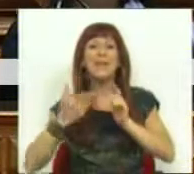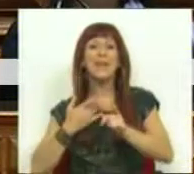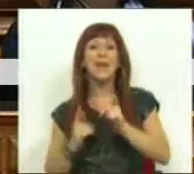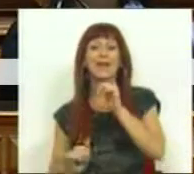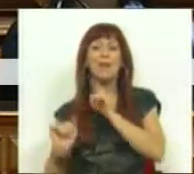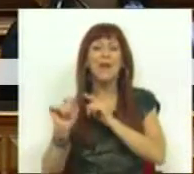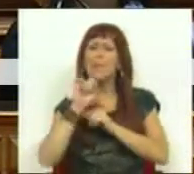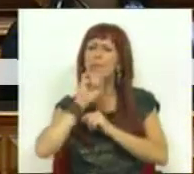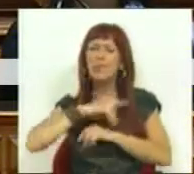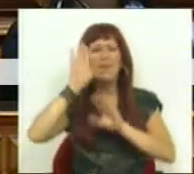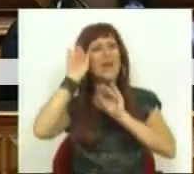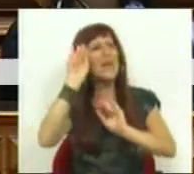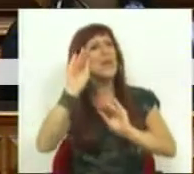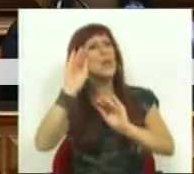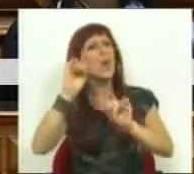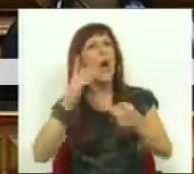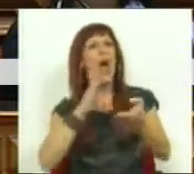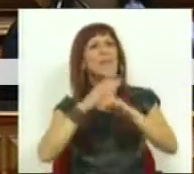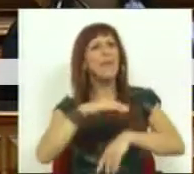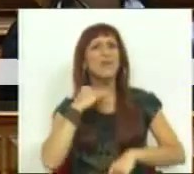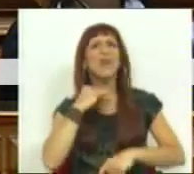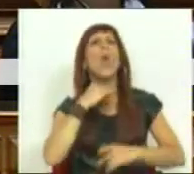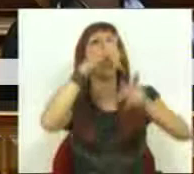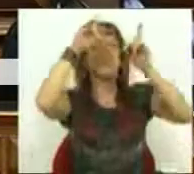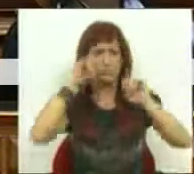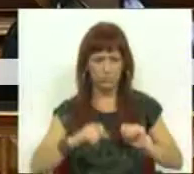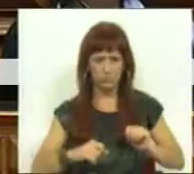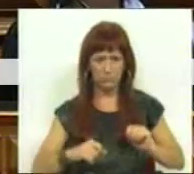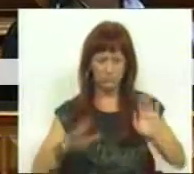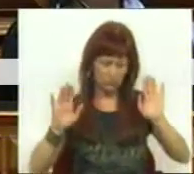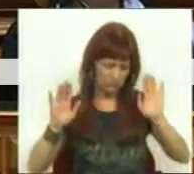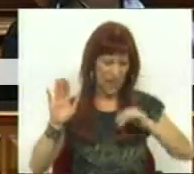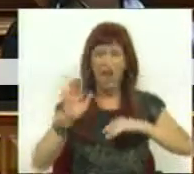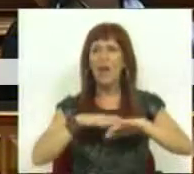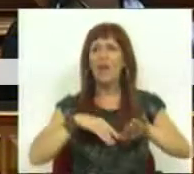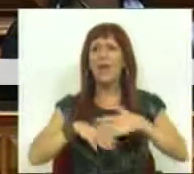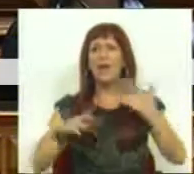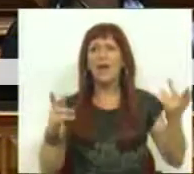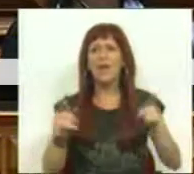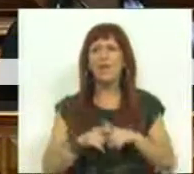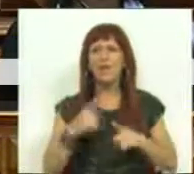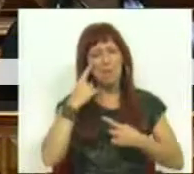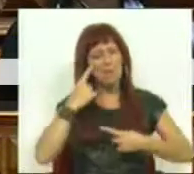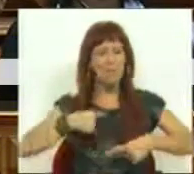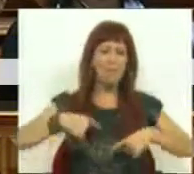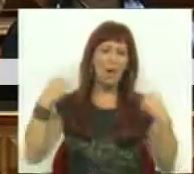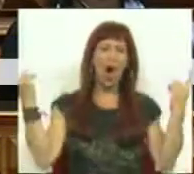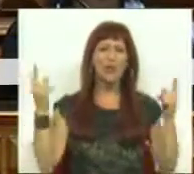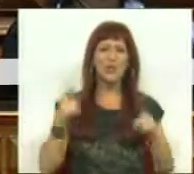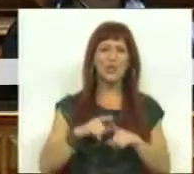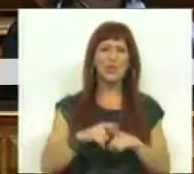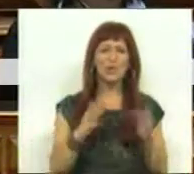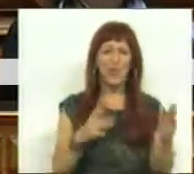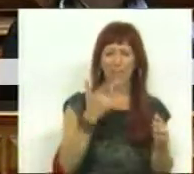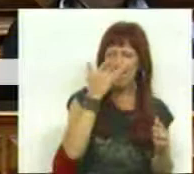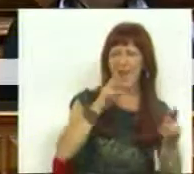que é possível educar pelo terror, digamos assim, ou seja, que fazendo, mostrando o lado